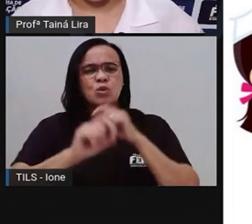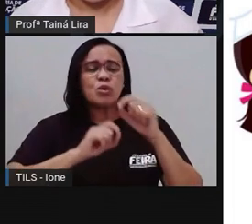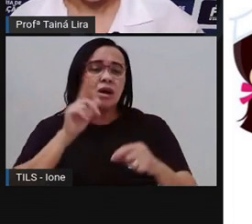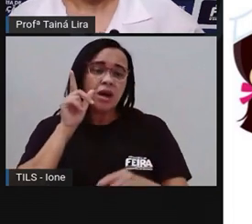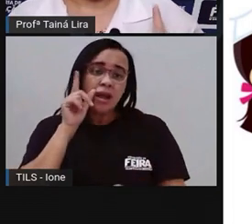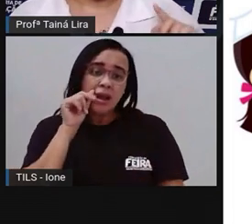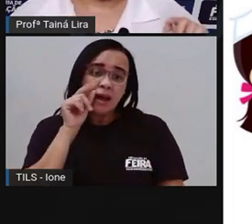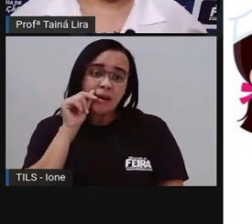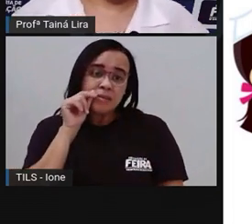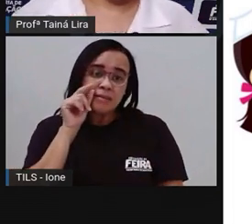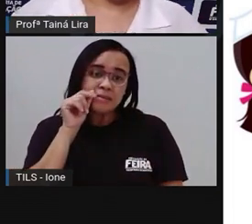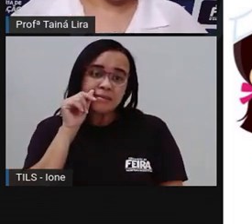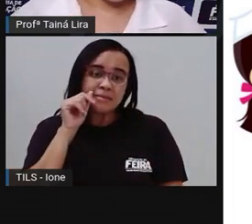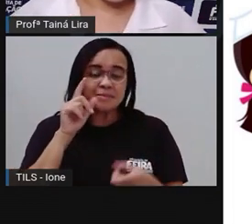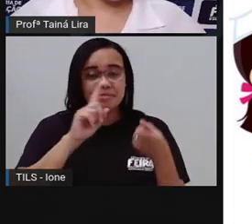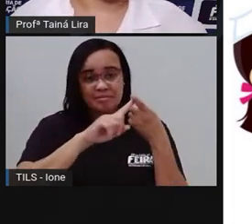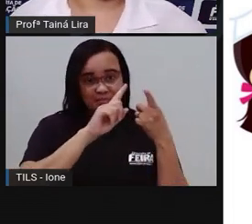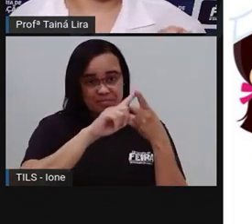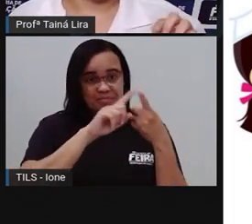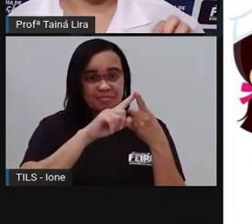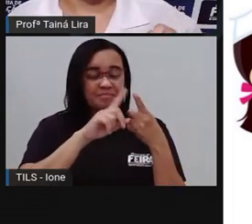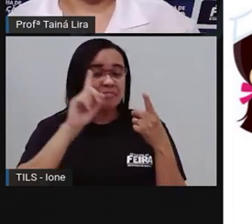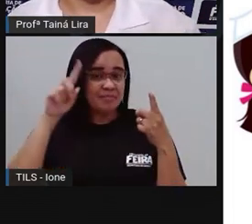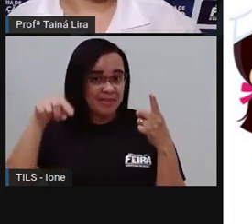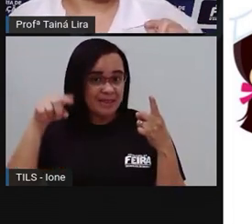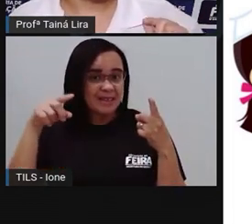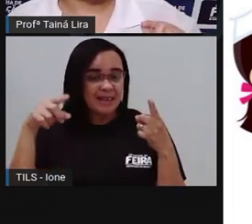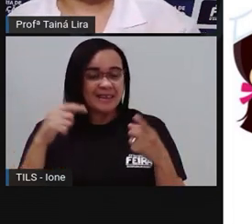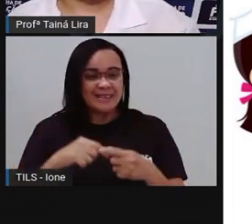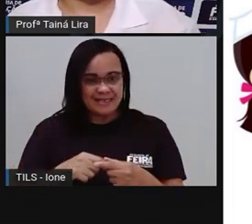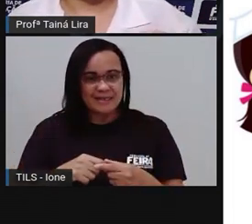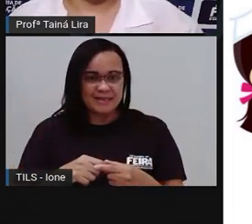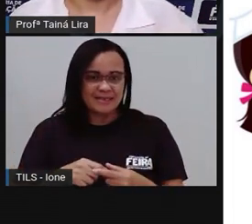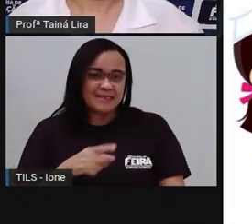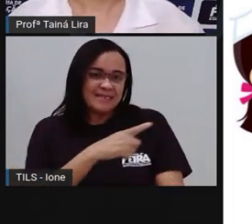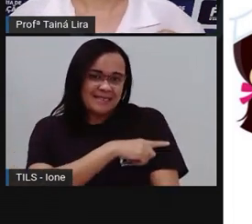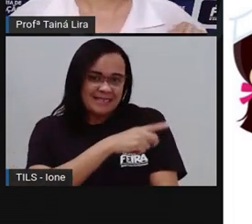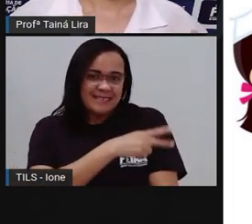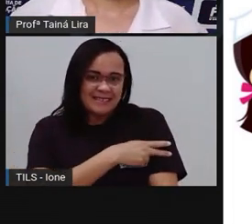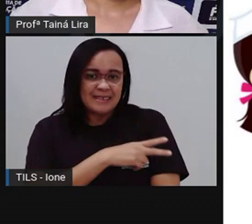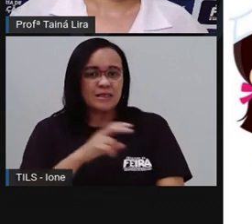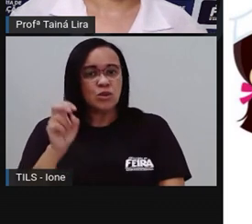tá bom? Nesse momento é importante, no segundo ano, sempre utilizar o lápis, né?